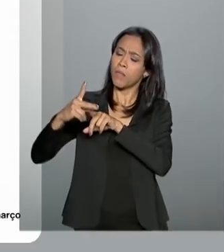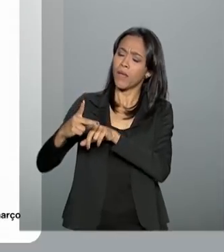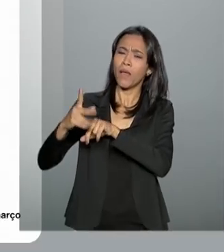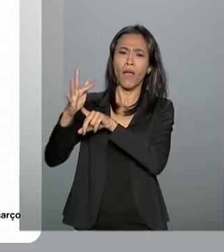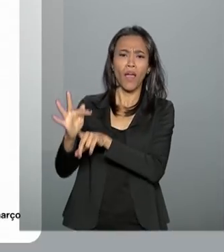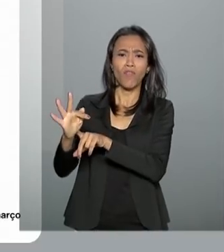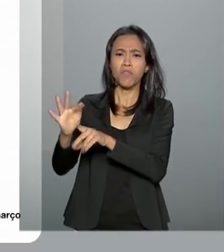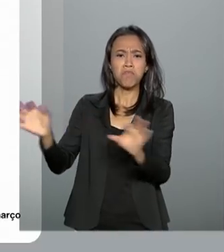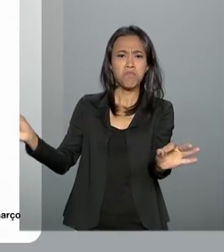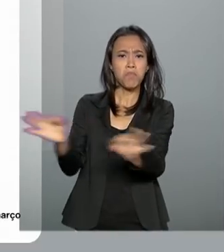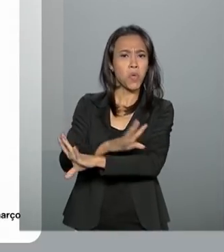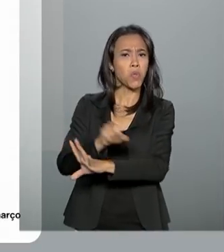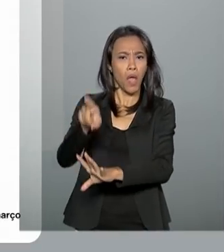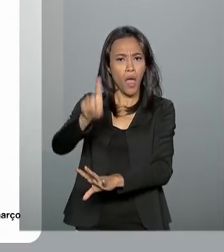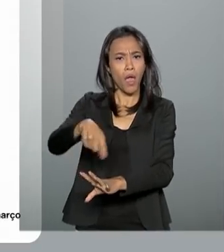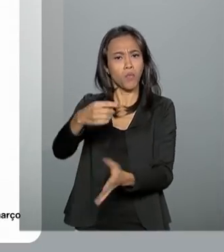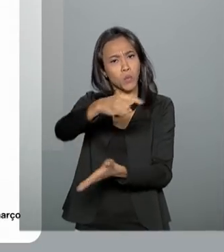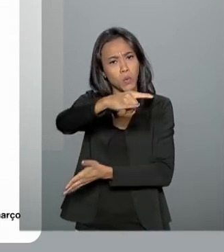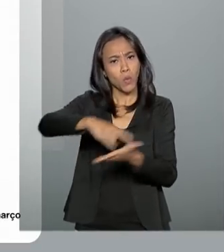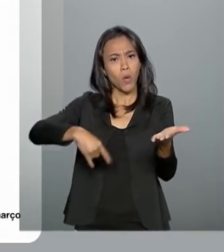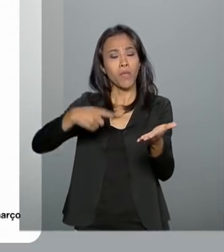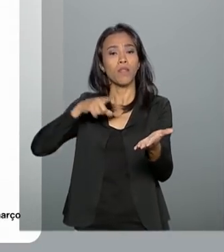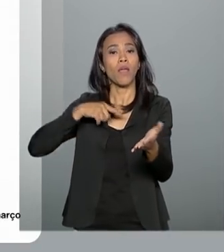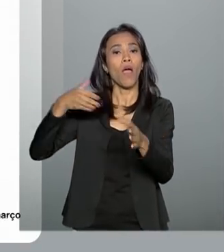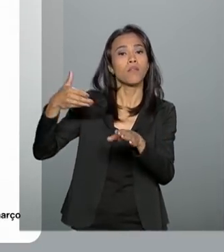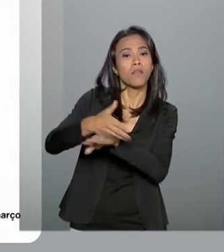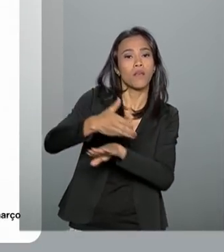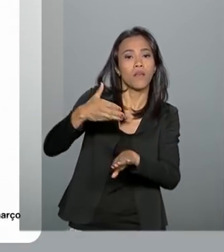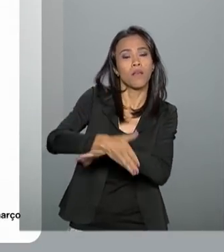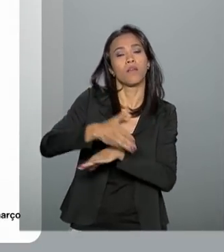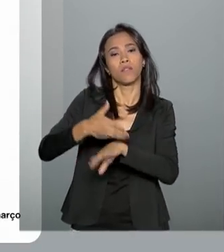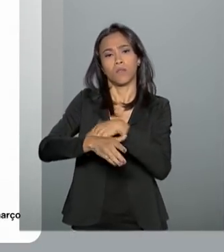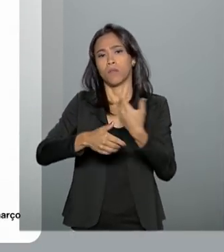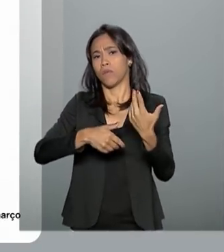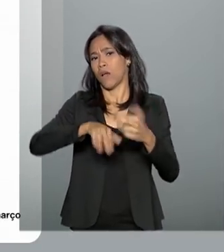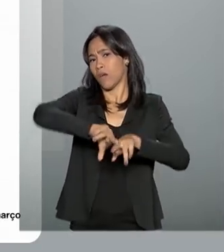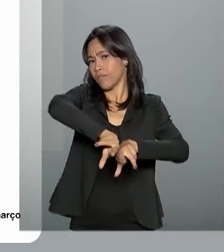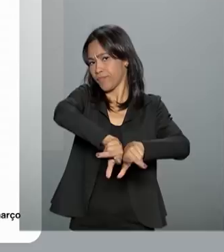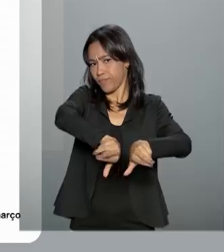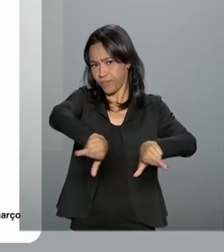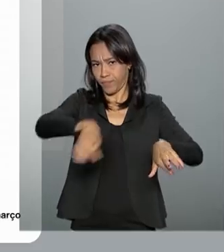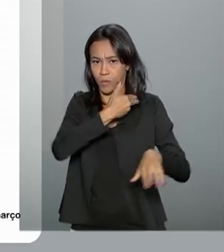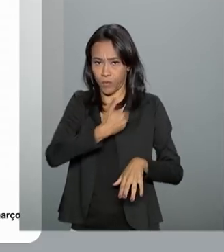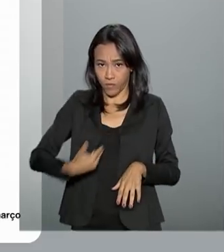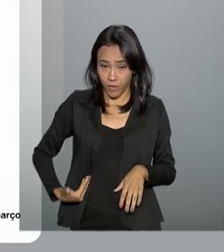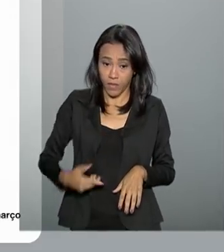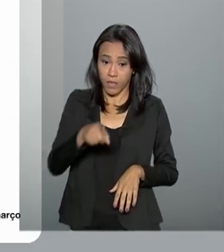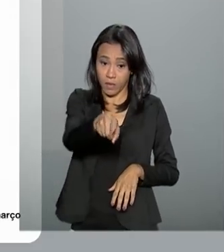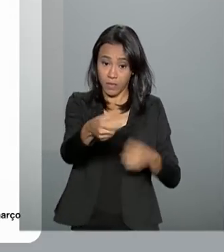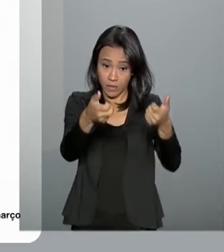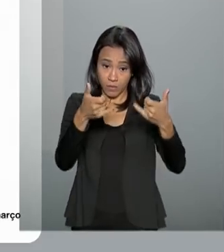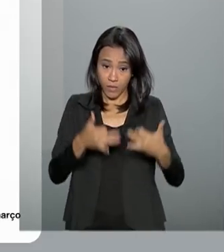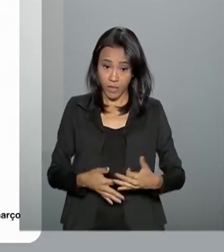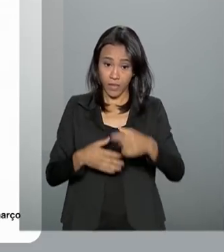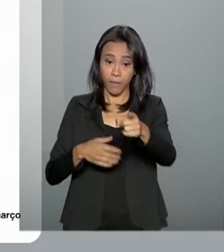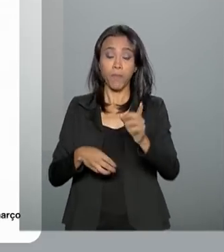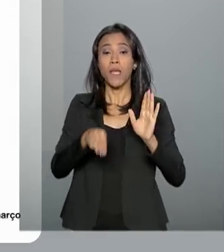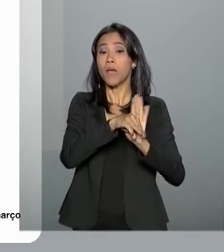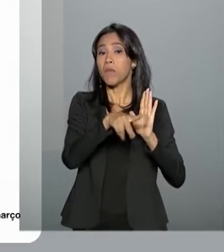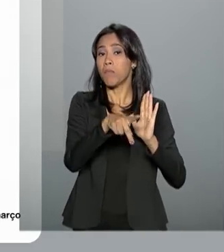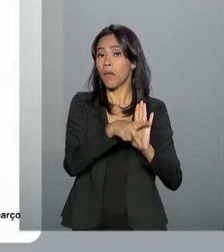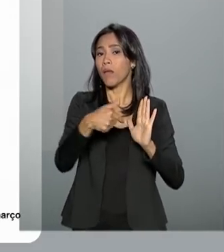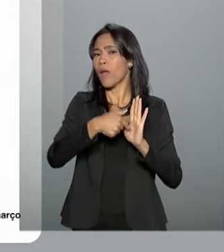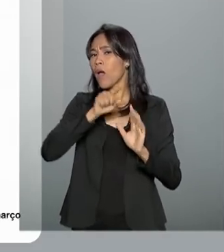para que o cidadão tenha acesso aos serviços públicos. O texto diz que a medida significa